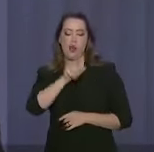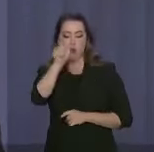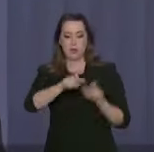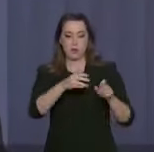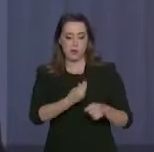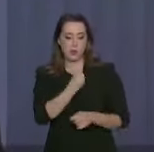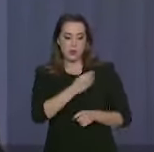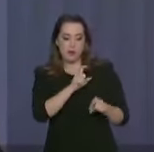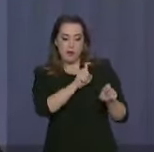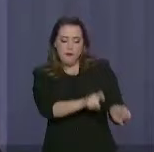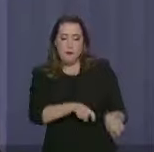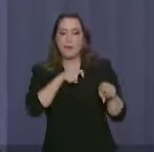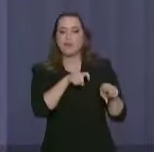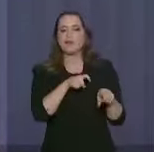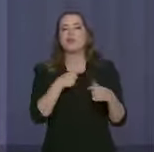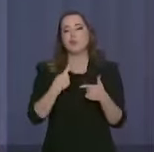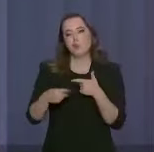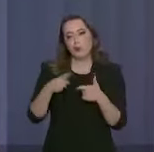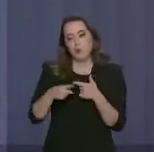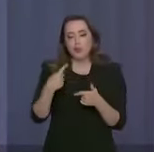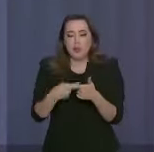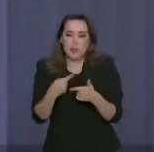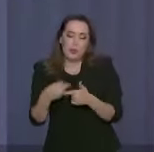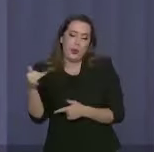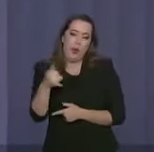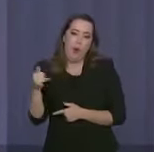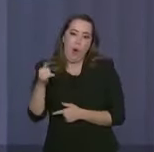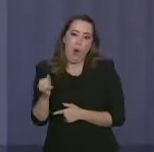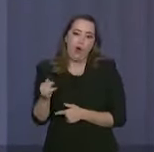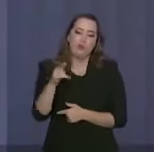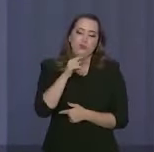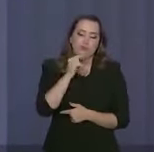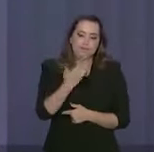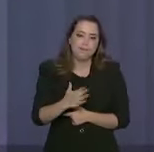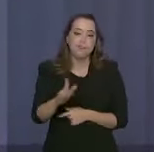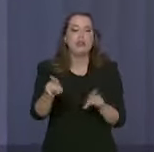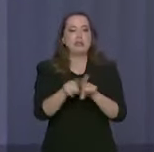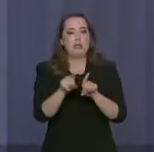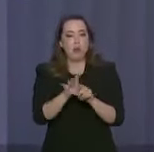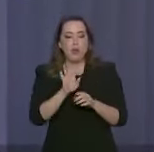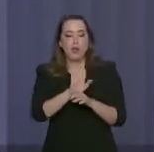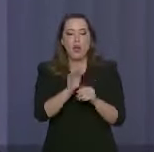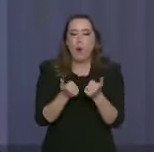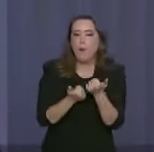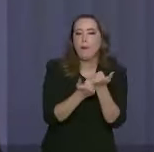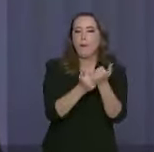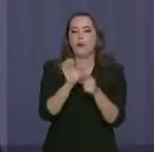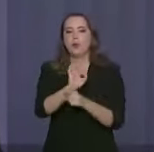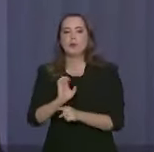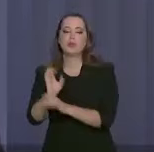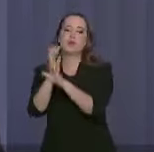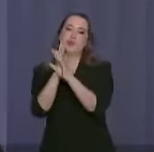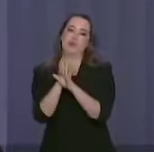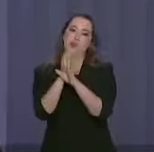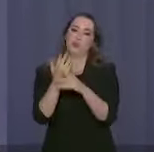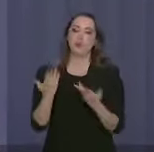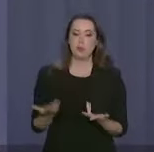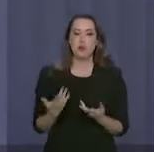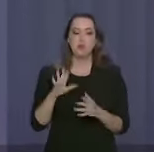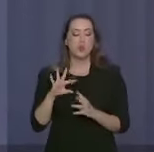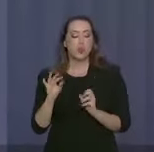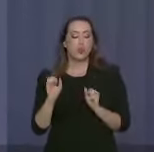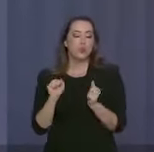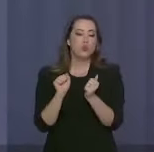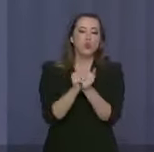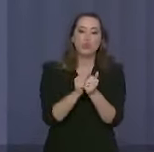vivem da pesca e que tenham sido prejudicados pela contaminação do óleo, bem como o auxílio aos estados e municípios atingidos. Com a ajuda de